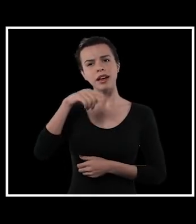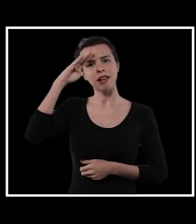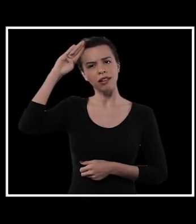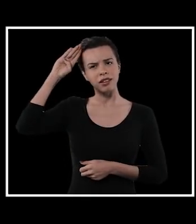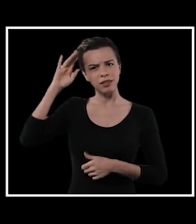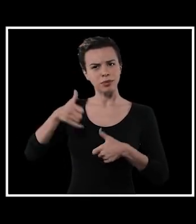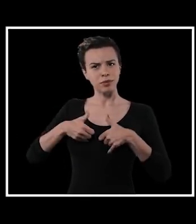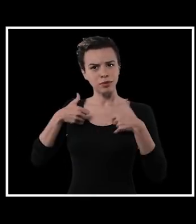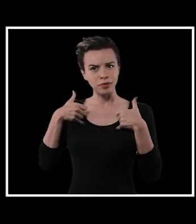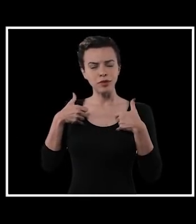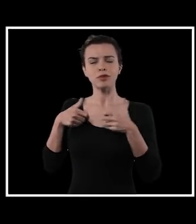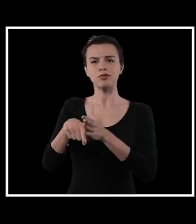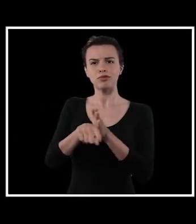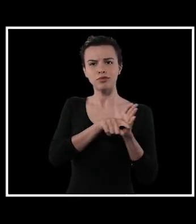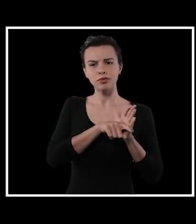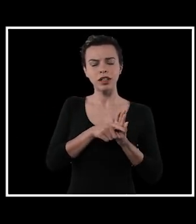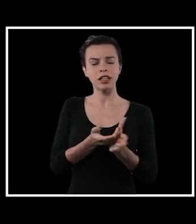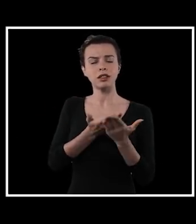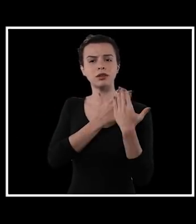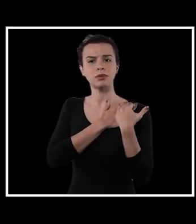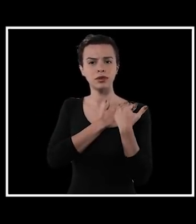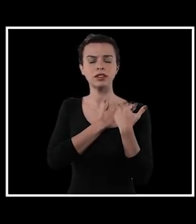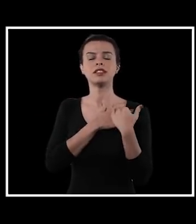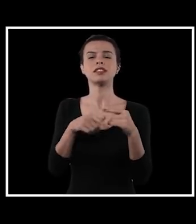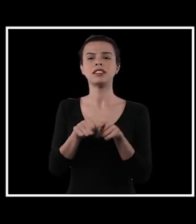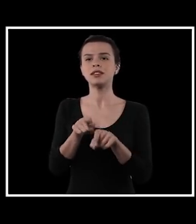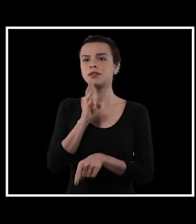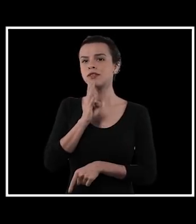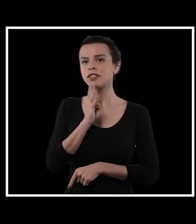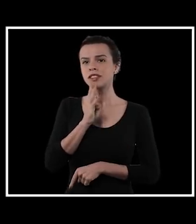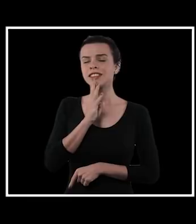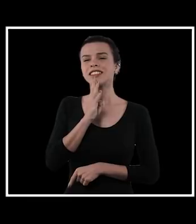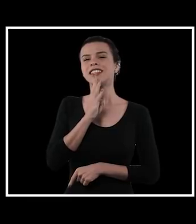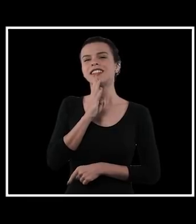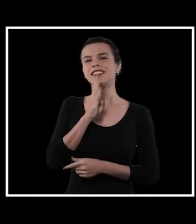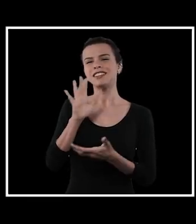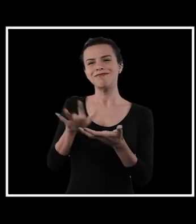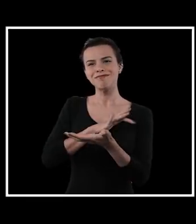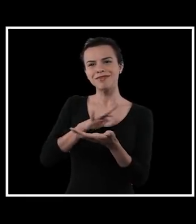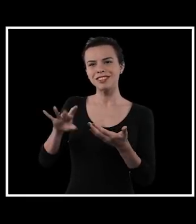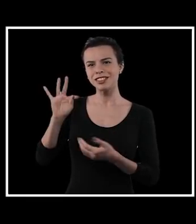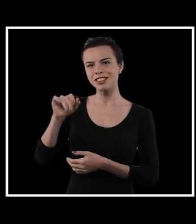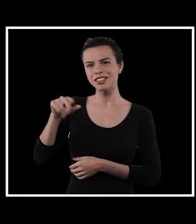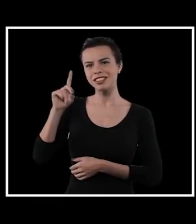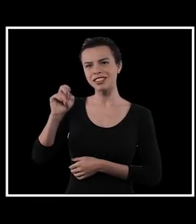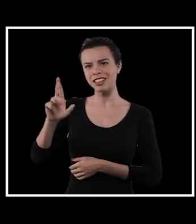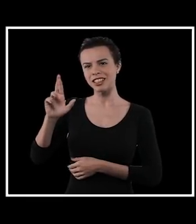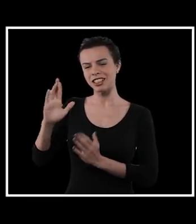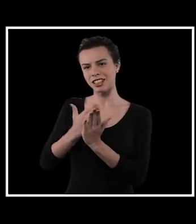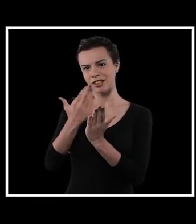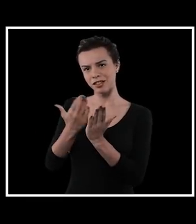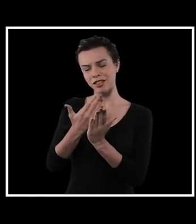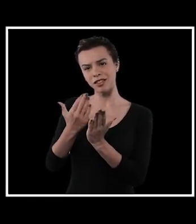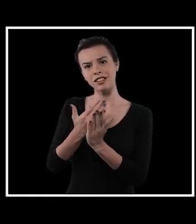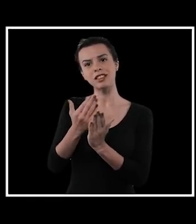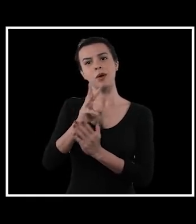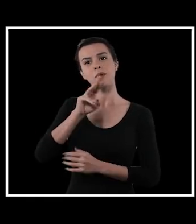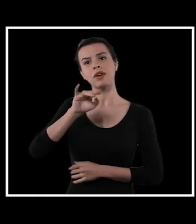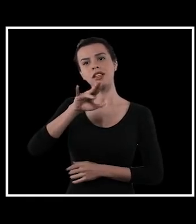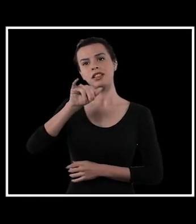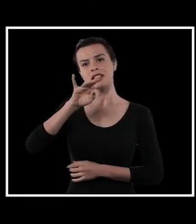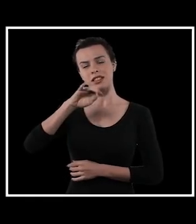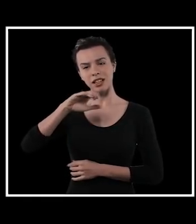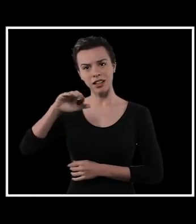orgulho. Ela é responsável pela iniciativa, conhecida também como Tinder dos Livros, que é a Winiteca, com mais de 130 mil